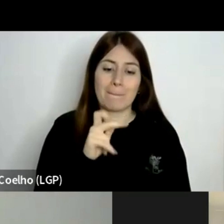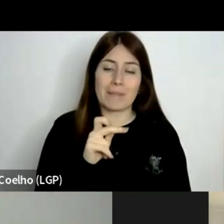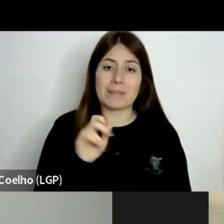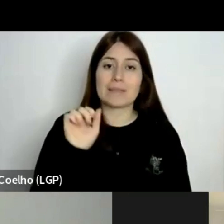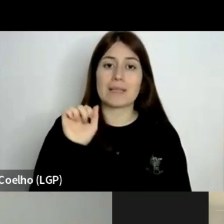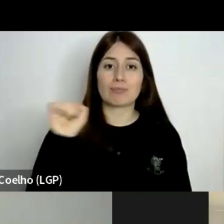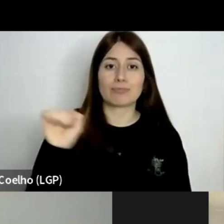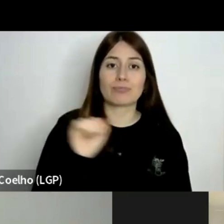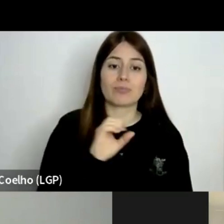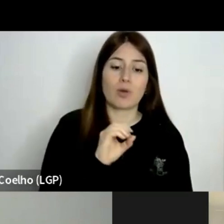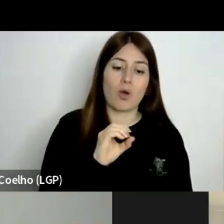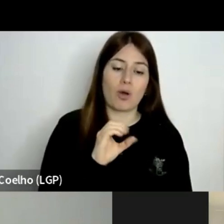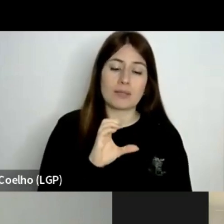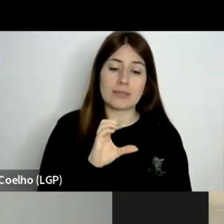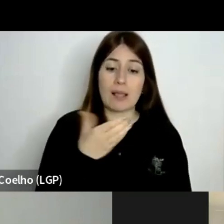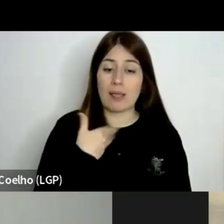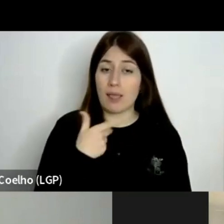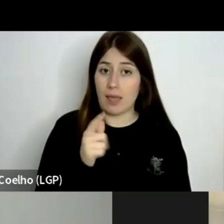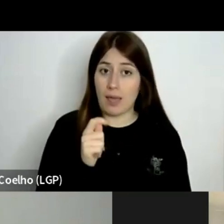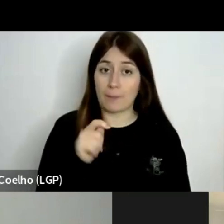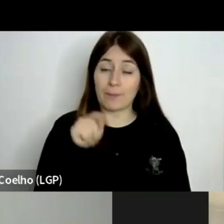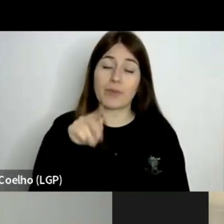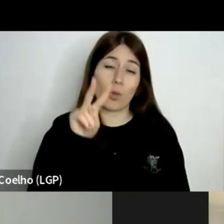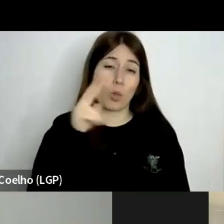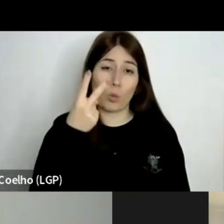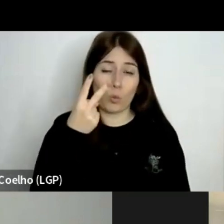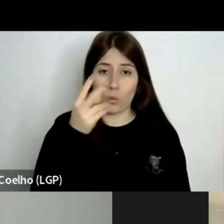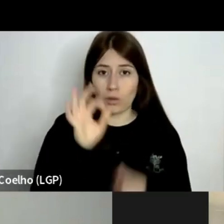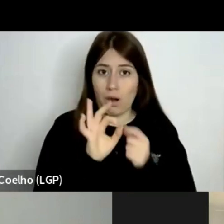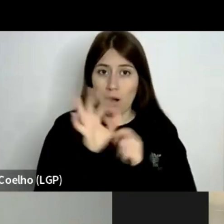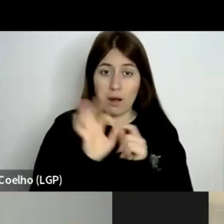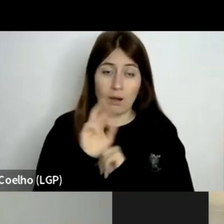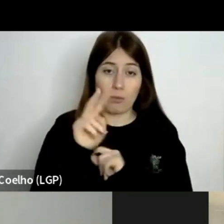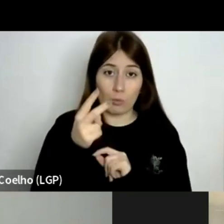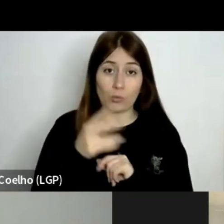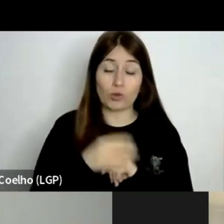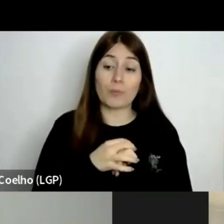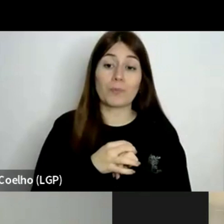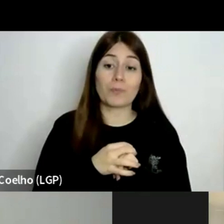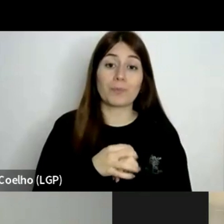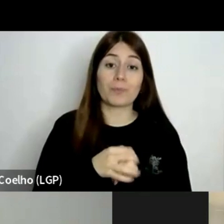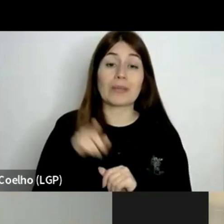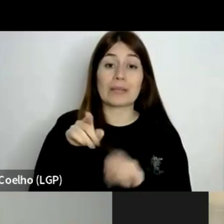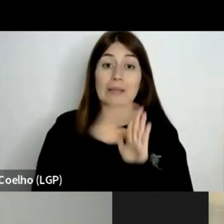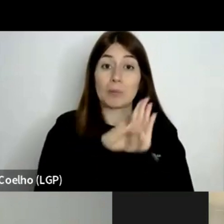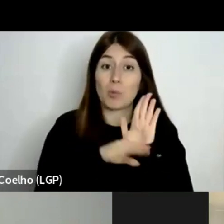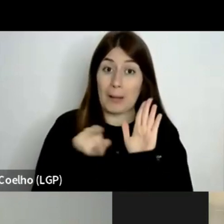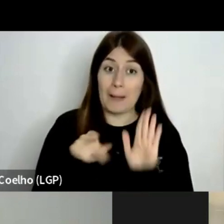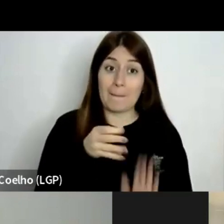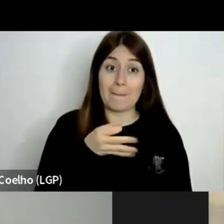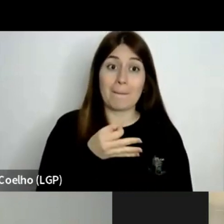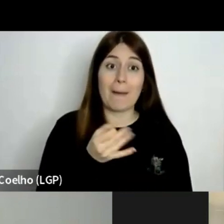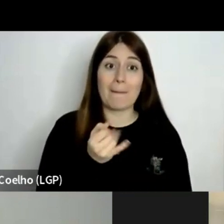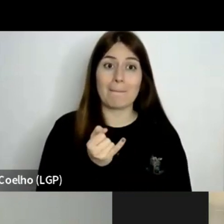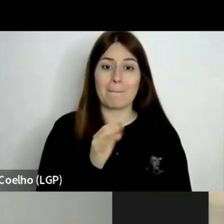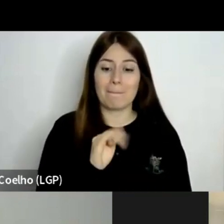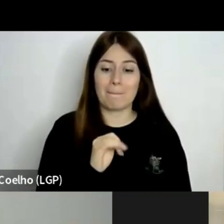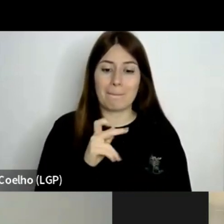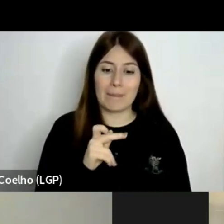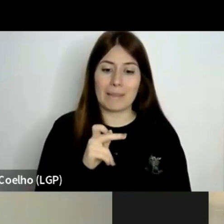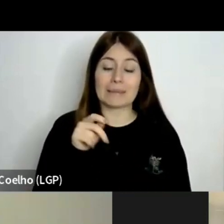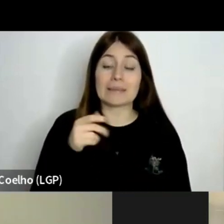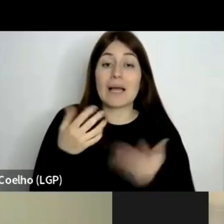aqui, apenas duas observações. O PISA constitui hoje um